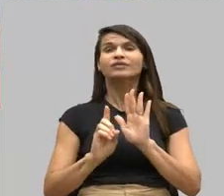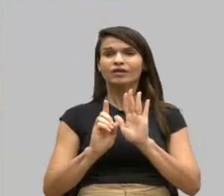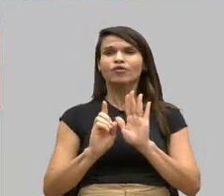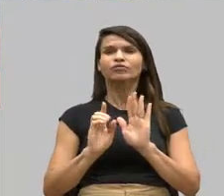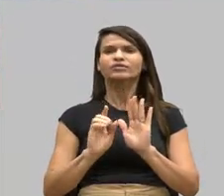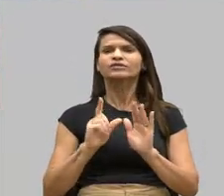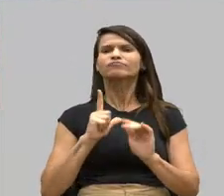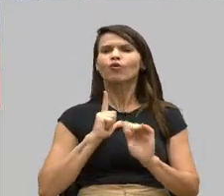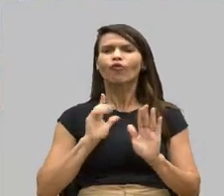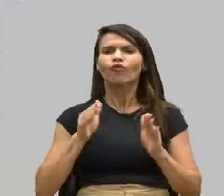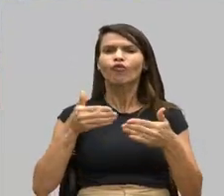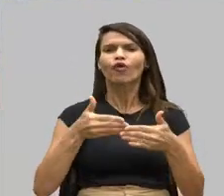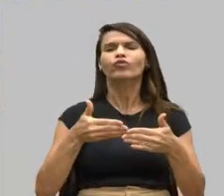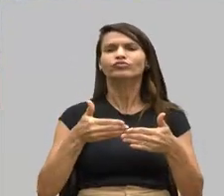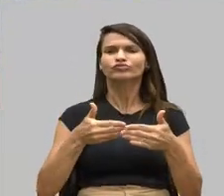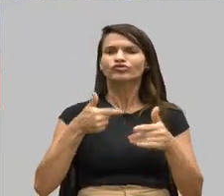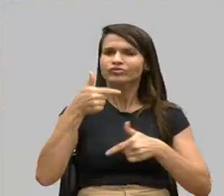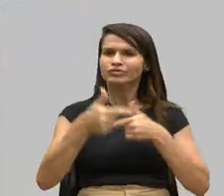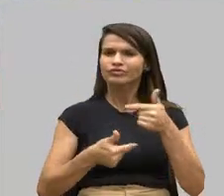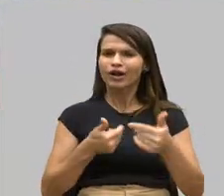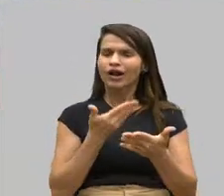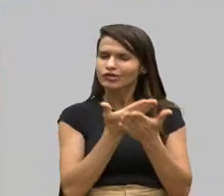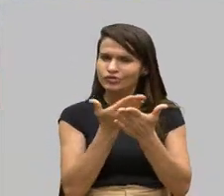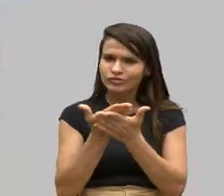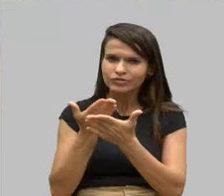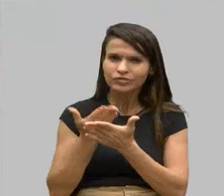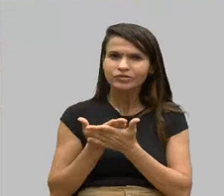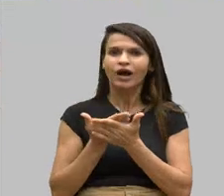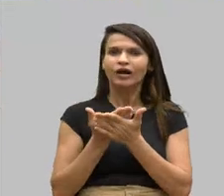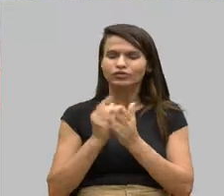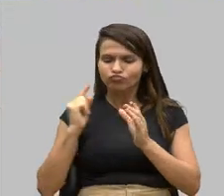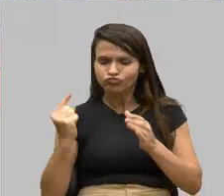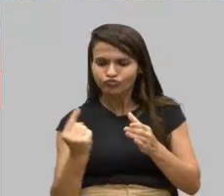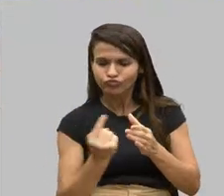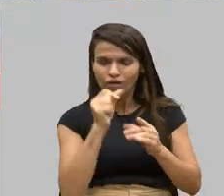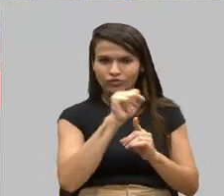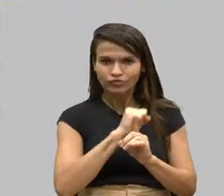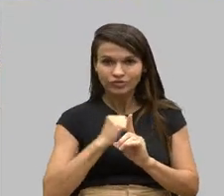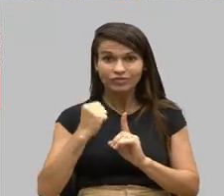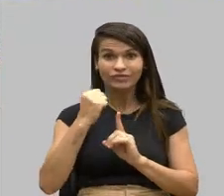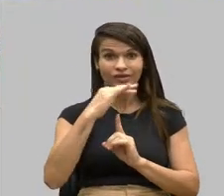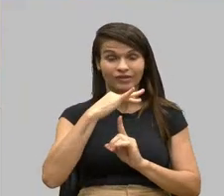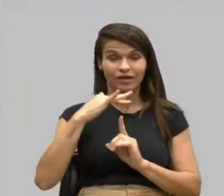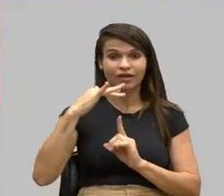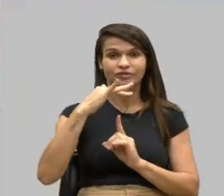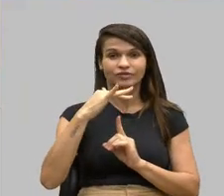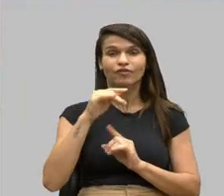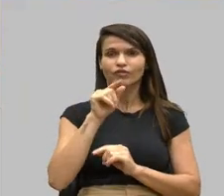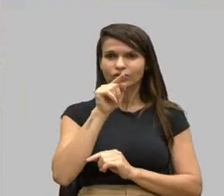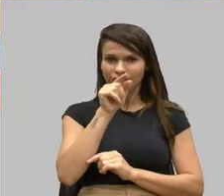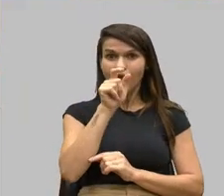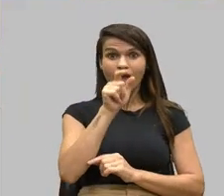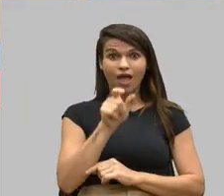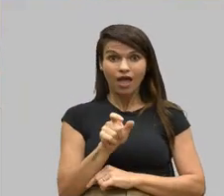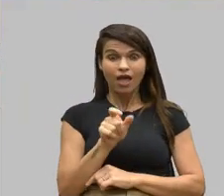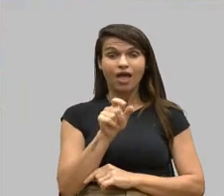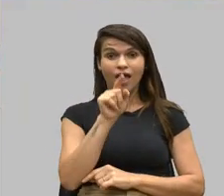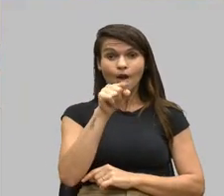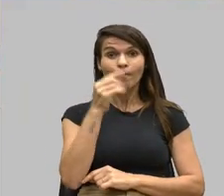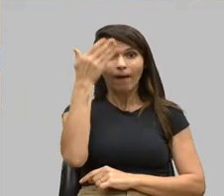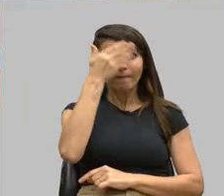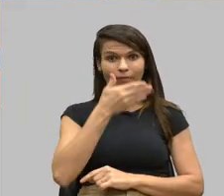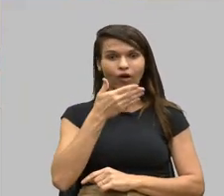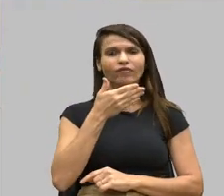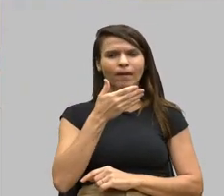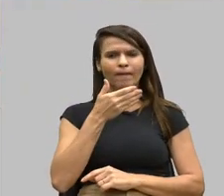estudar e procurar realmente se integrar à sociedade. Você é uma prova de que quem luta